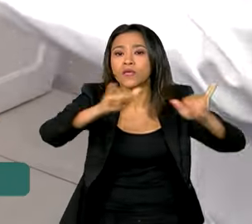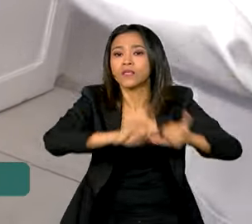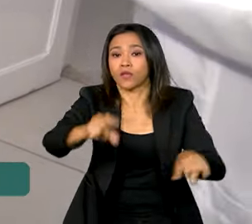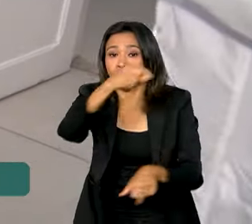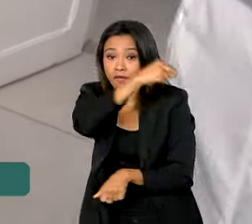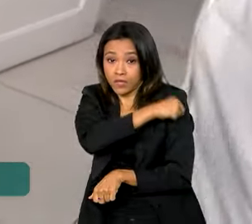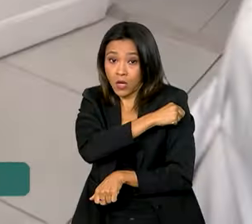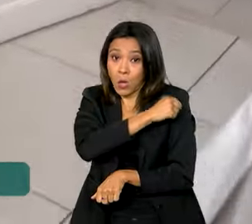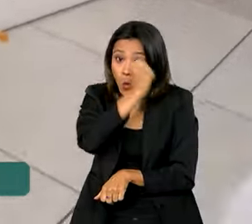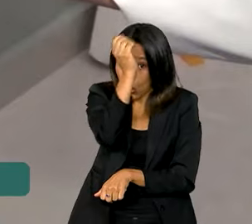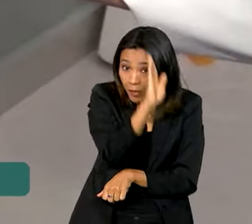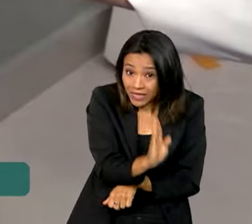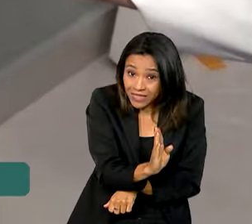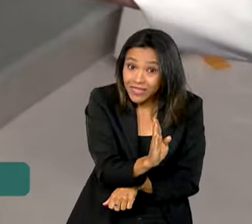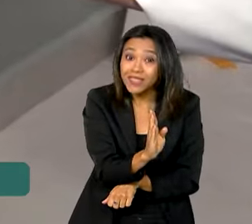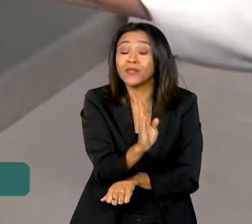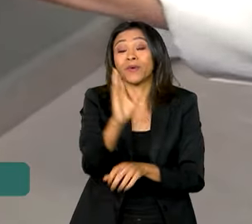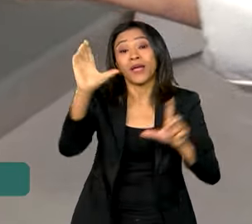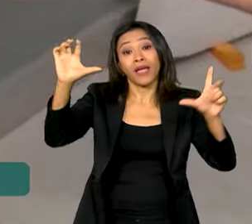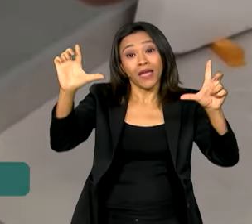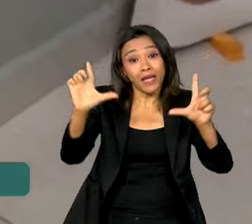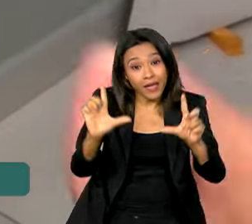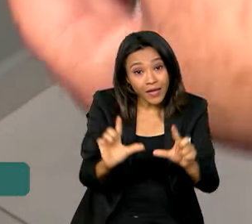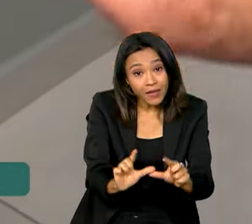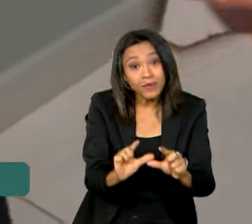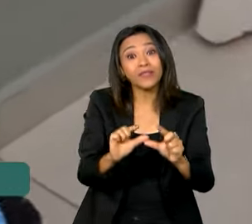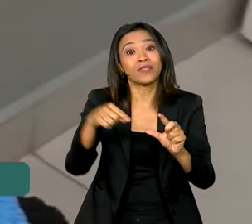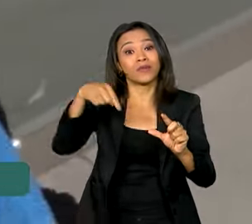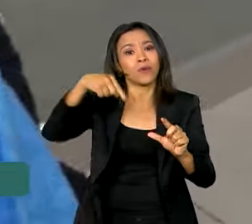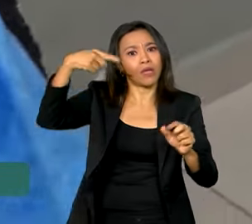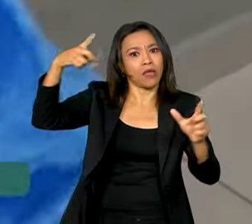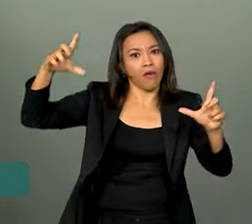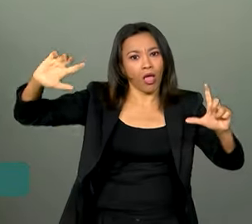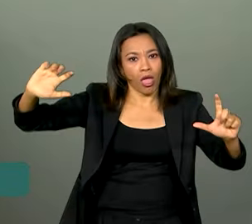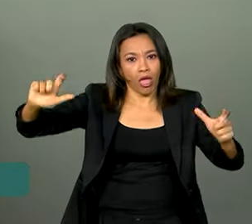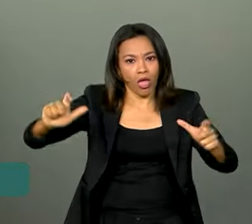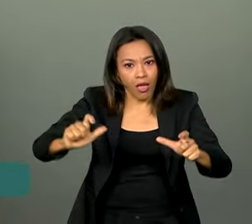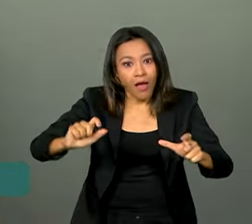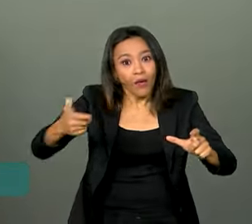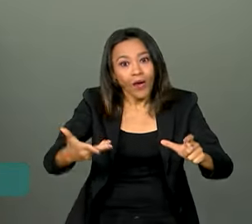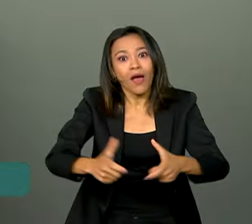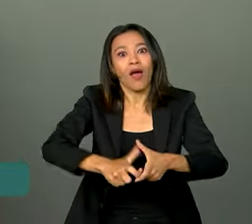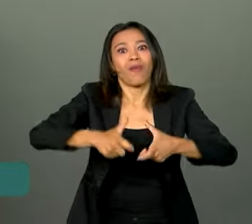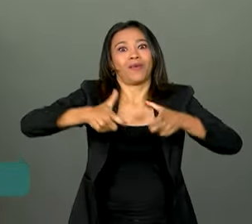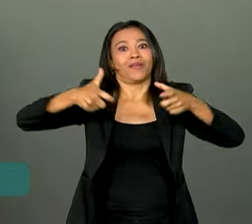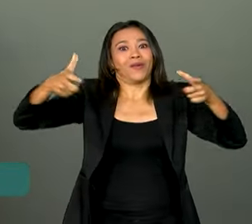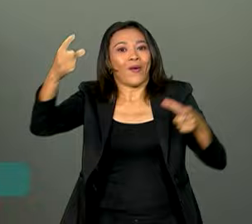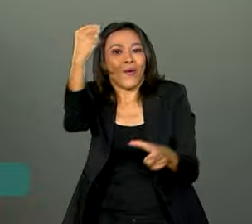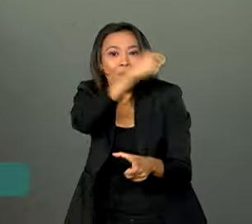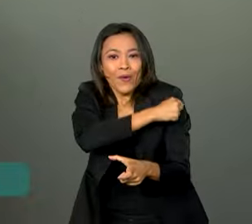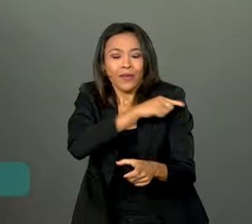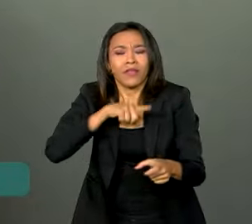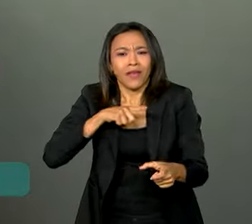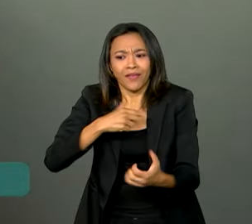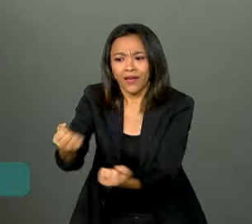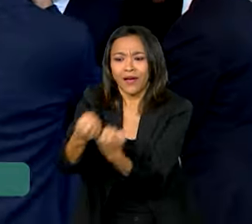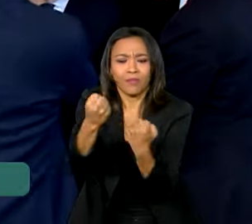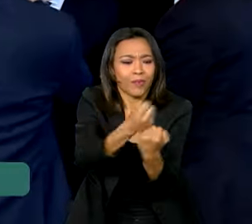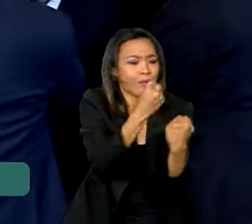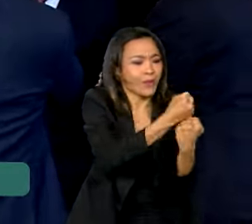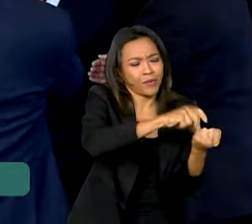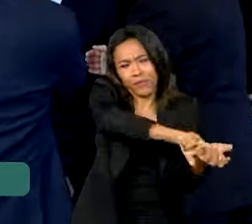Brasil reverteu a queda na cobertura vacinal, um trabalho que teve a contribuição de vários setores da sociedade